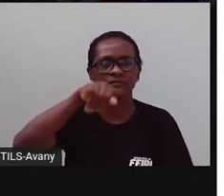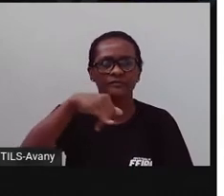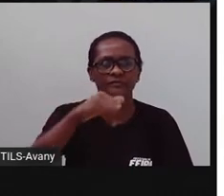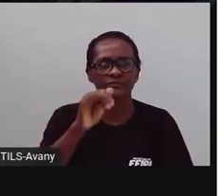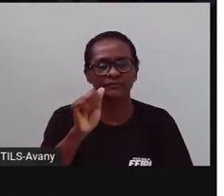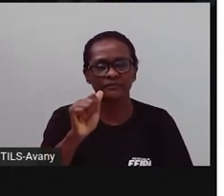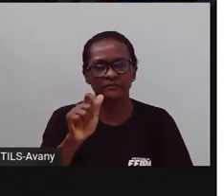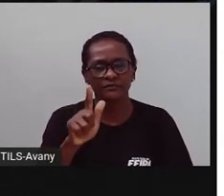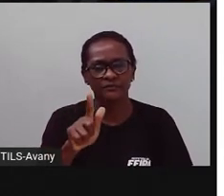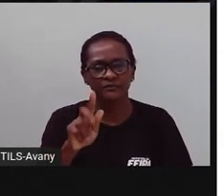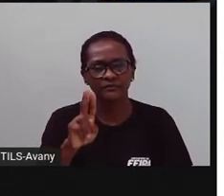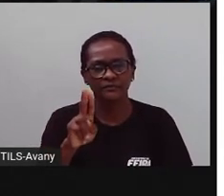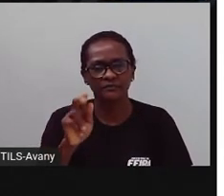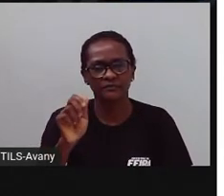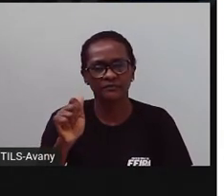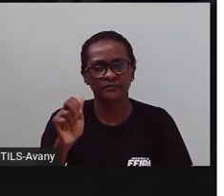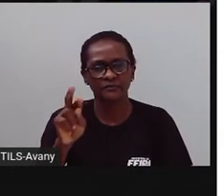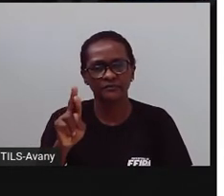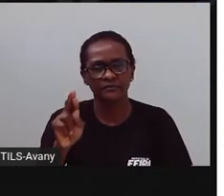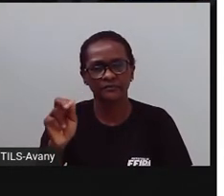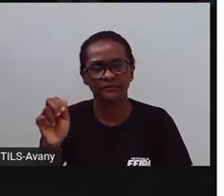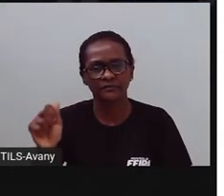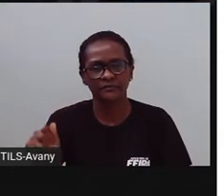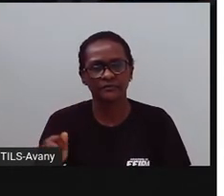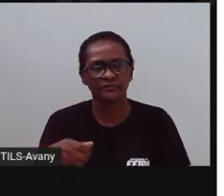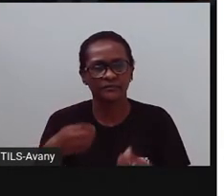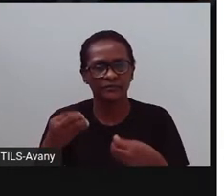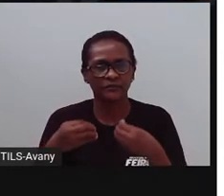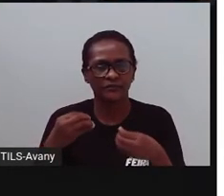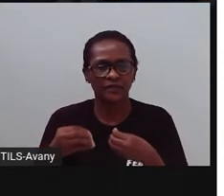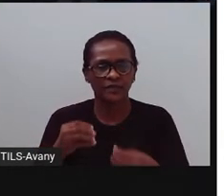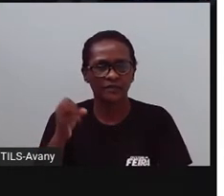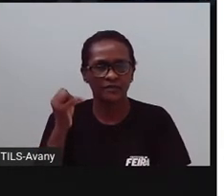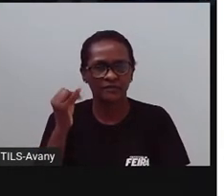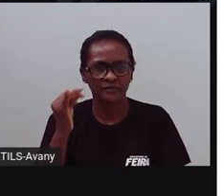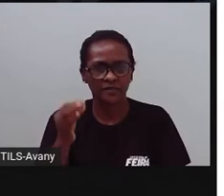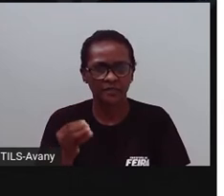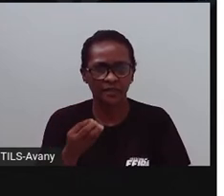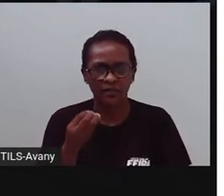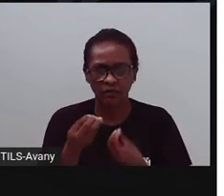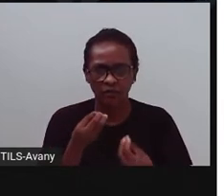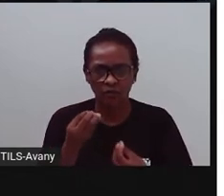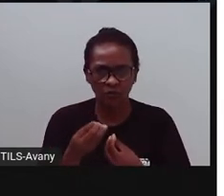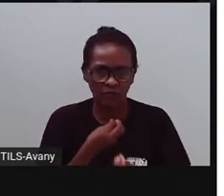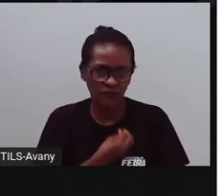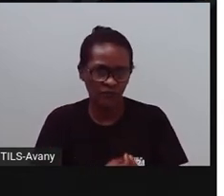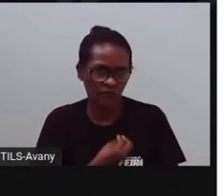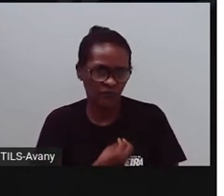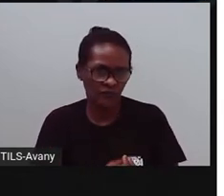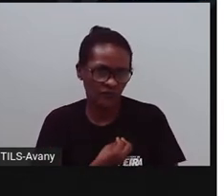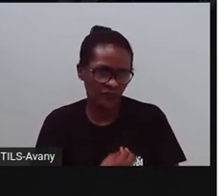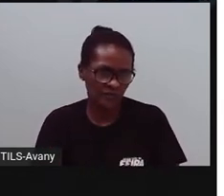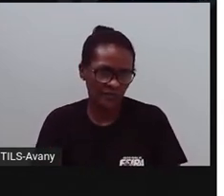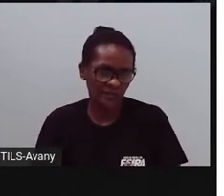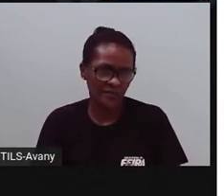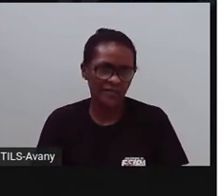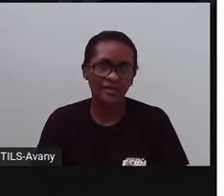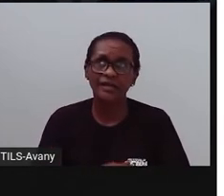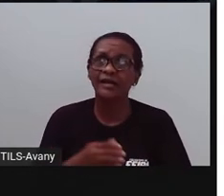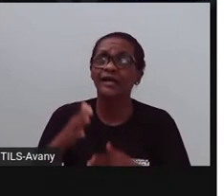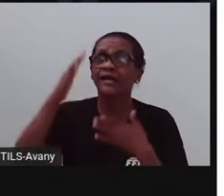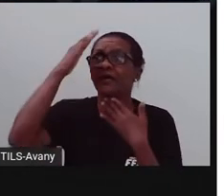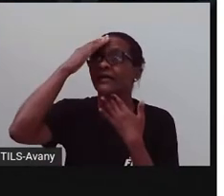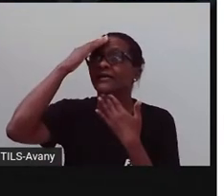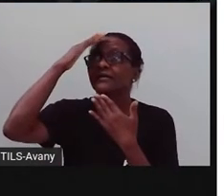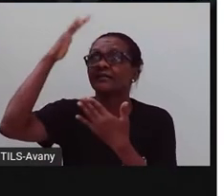vida do vaqueiro, né? Que fazem missão. Os vaqueiros agradecem pelas proteções divinas que